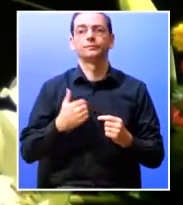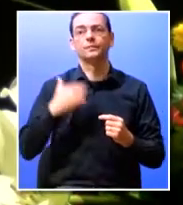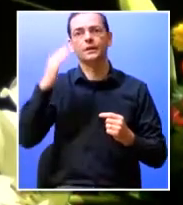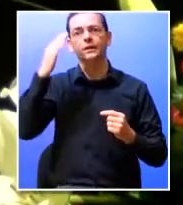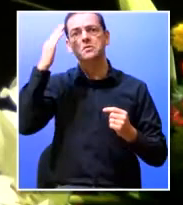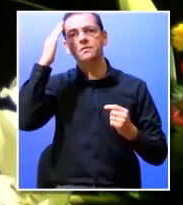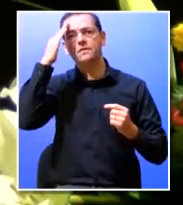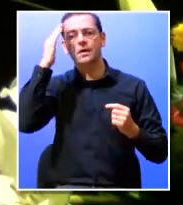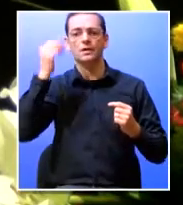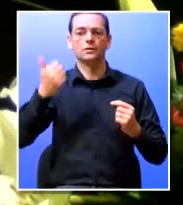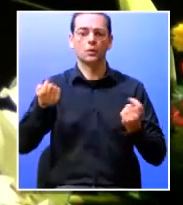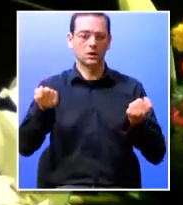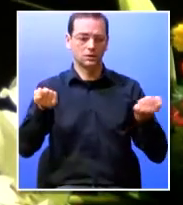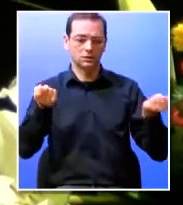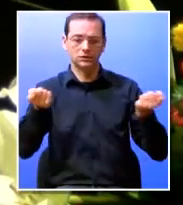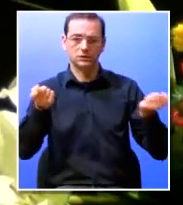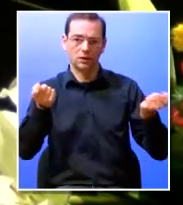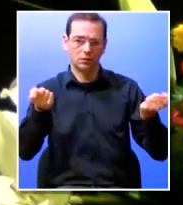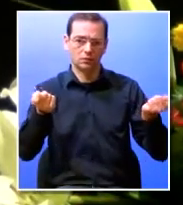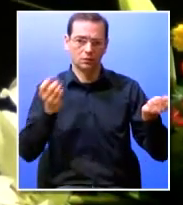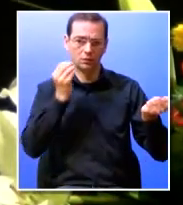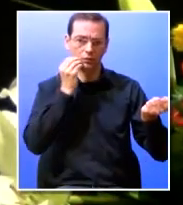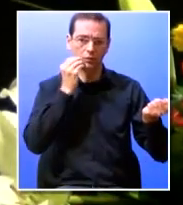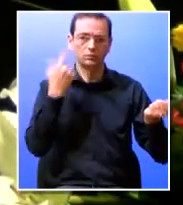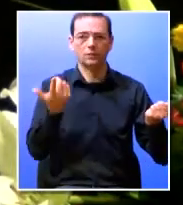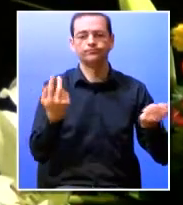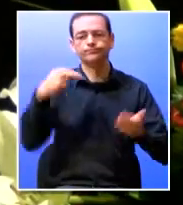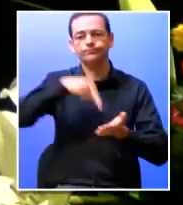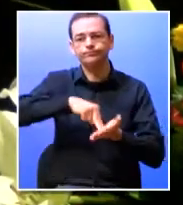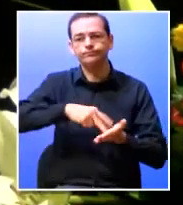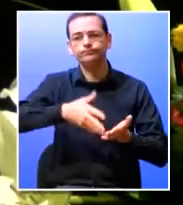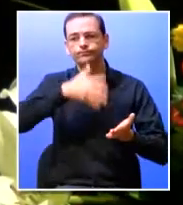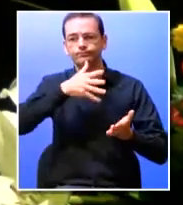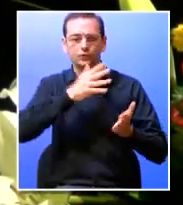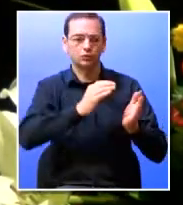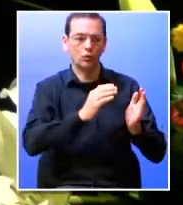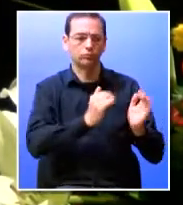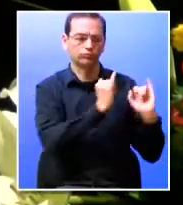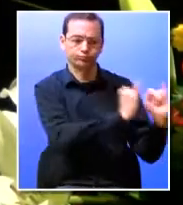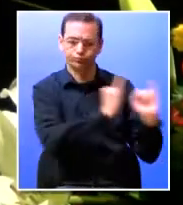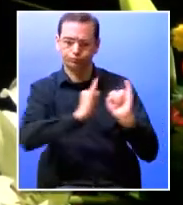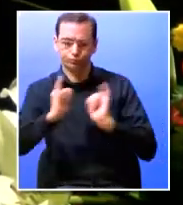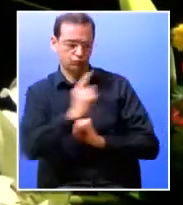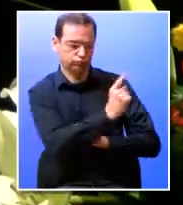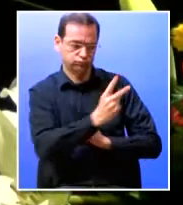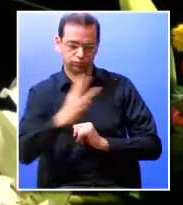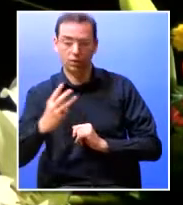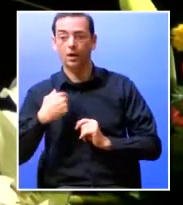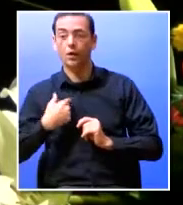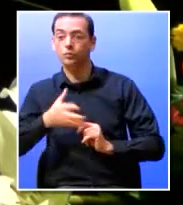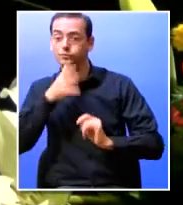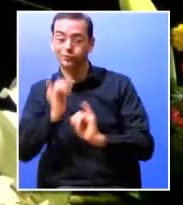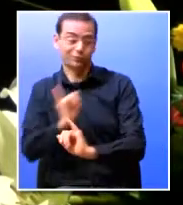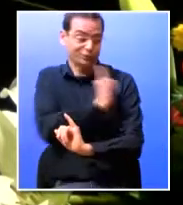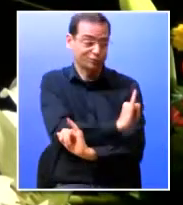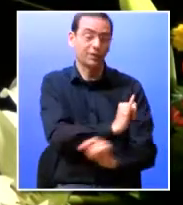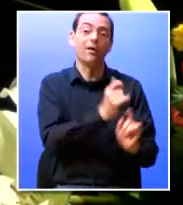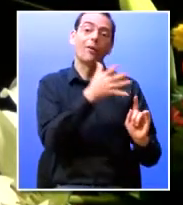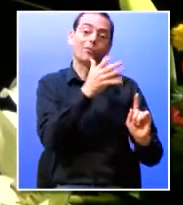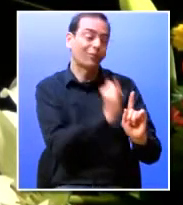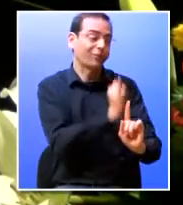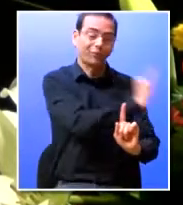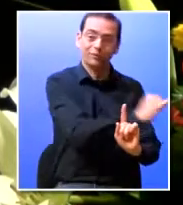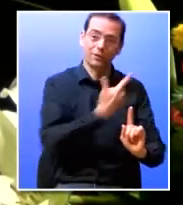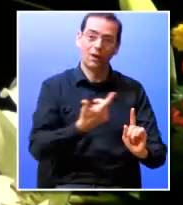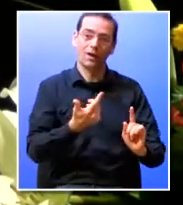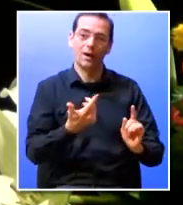gestão, vamos ter as sessões de apresentação seguidas. Eu faço a introdução a cada orador e depois,